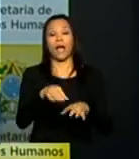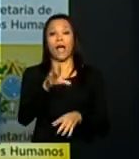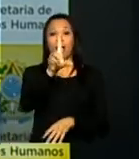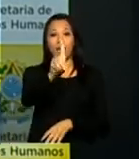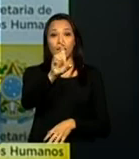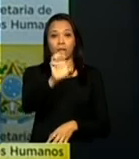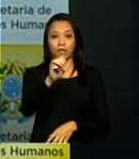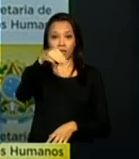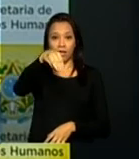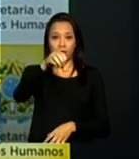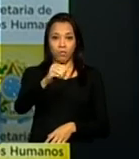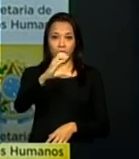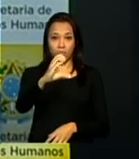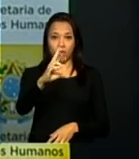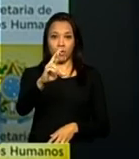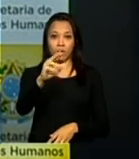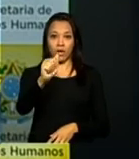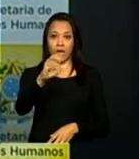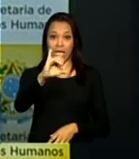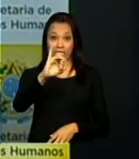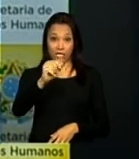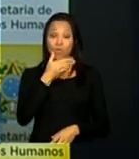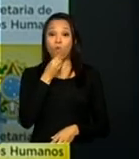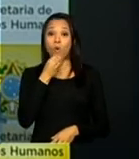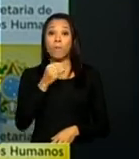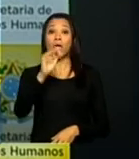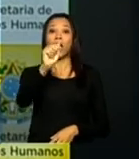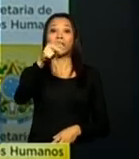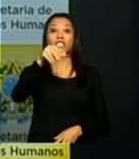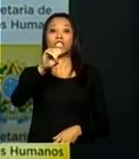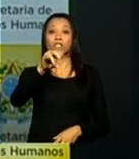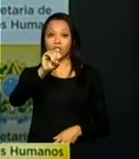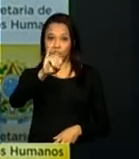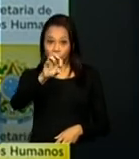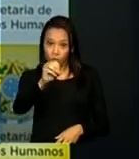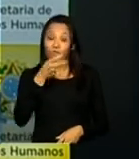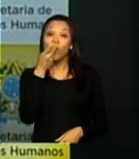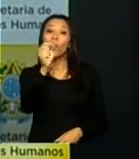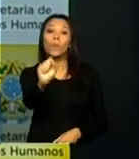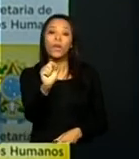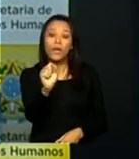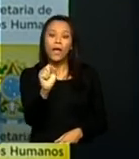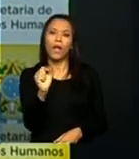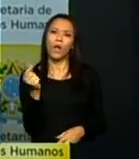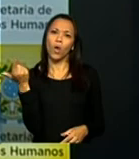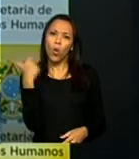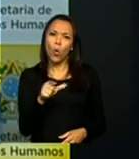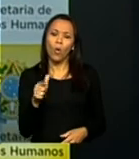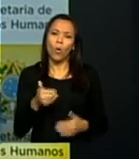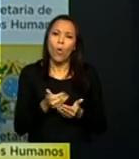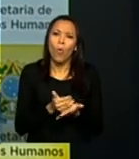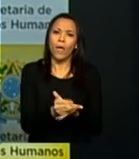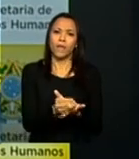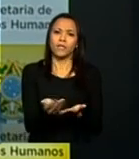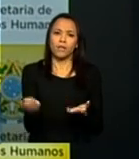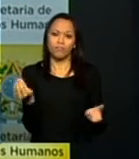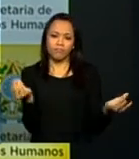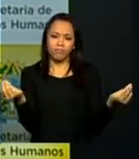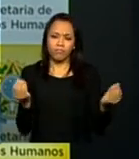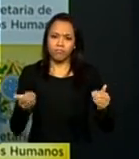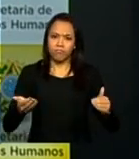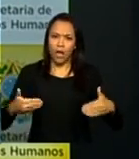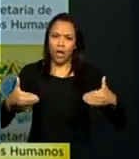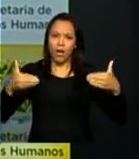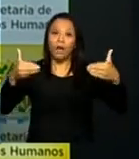democracia, o próprio Anísio Teixeira dizia, ela começa a ser construída a partir da escola pública.